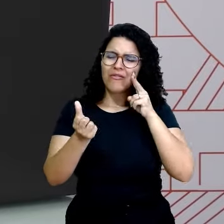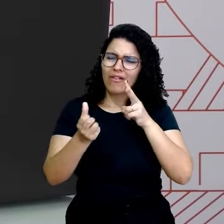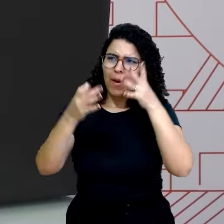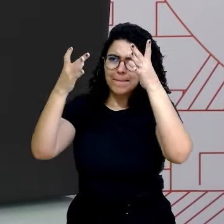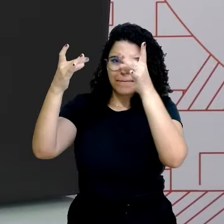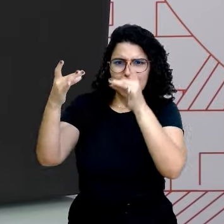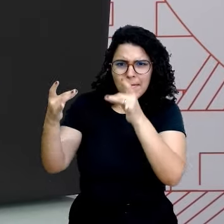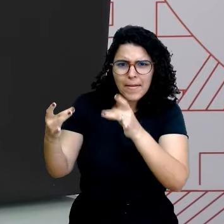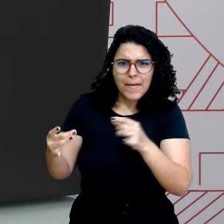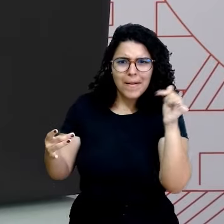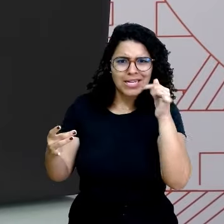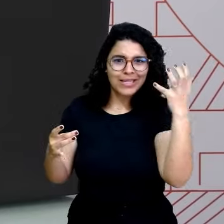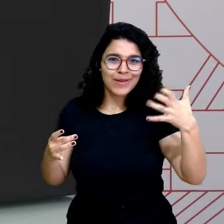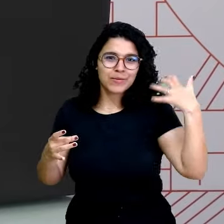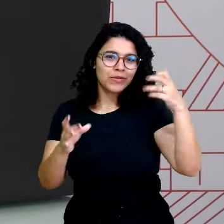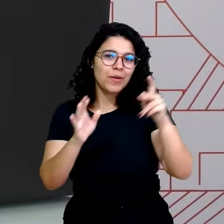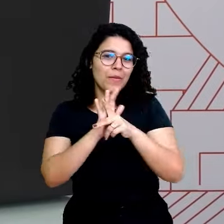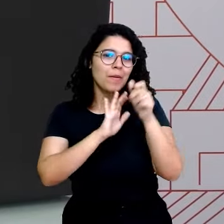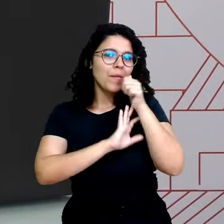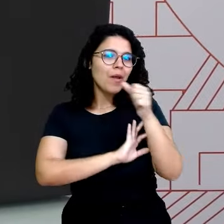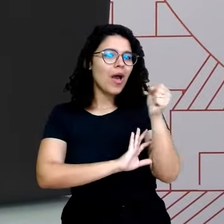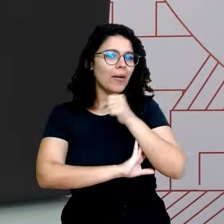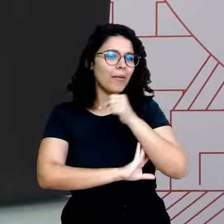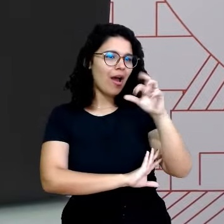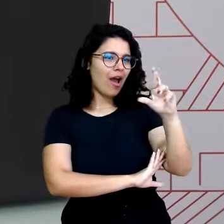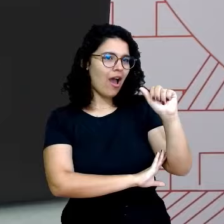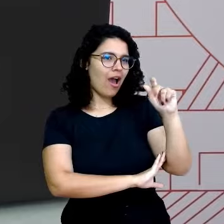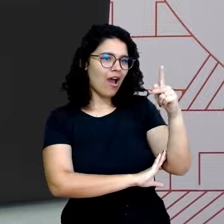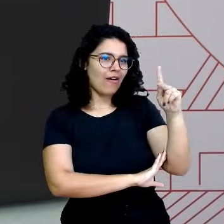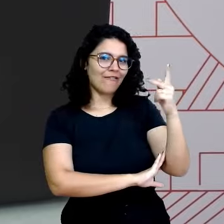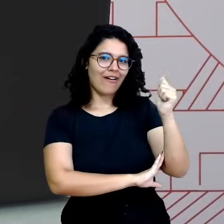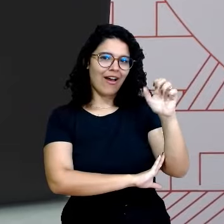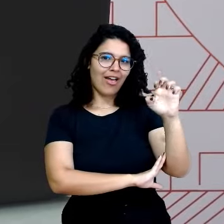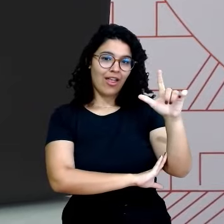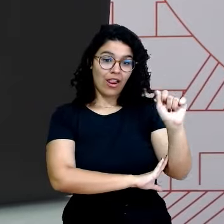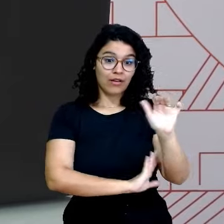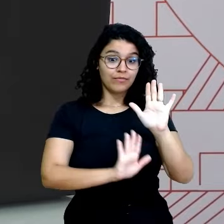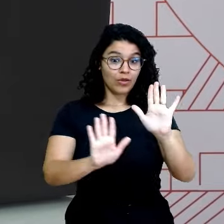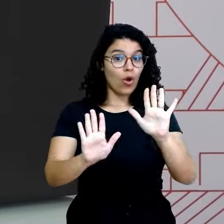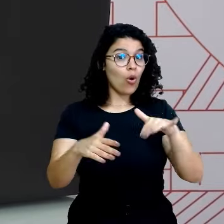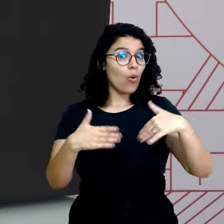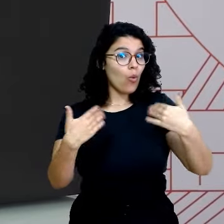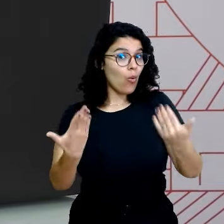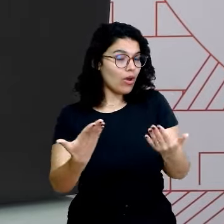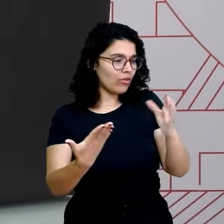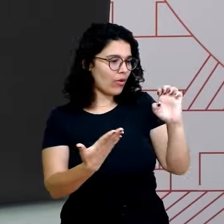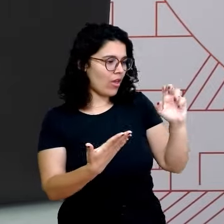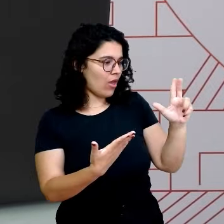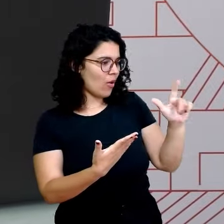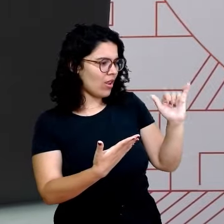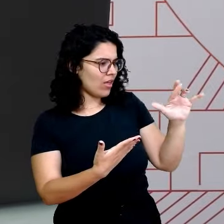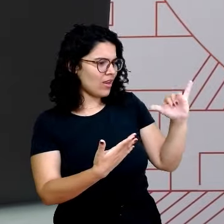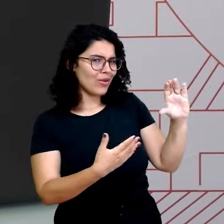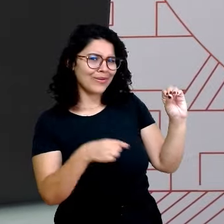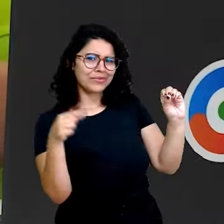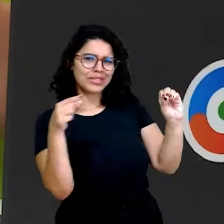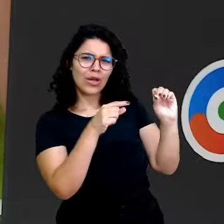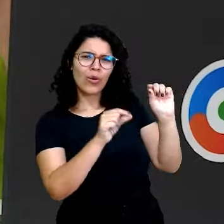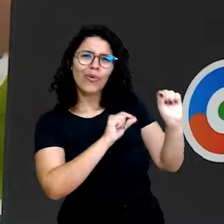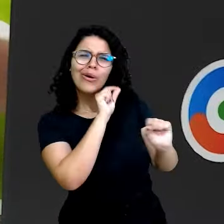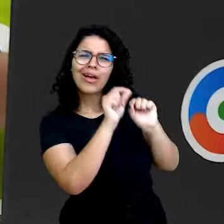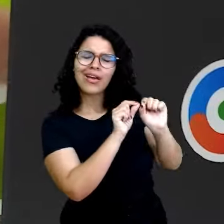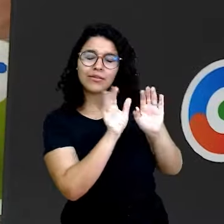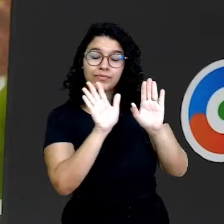Rafaela Santos? Pois é, quando o eu lírico... Espera aí, deixa eu explicar logo o que é o eu lírico.